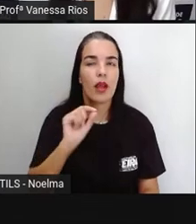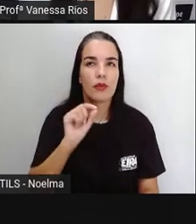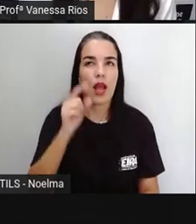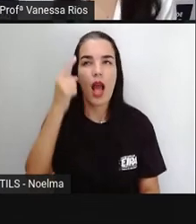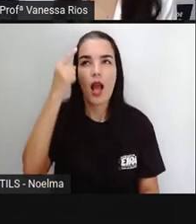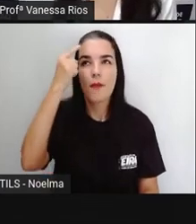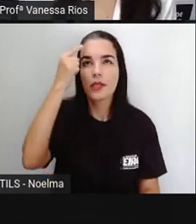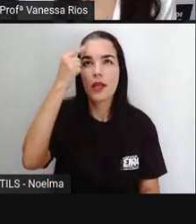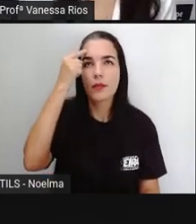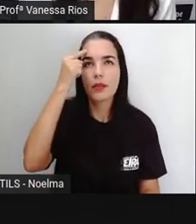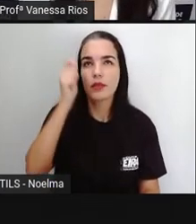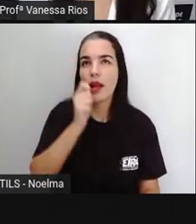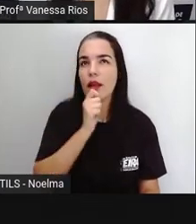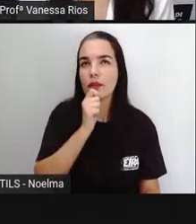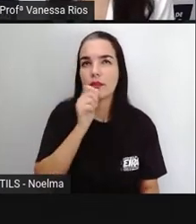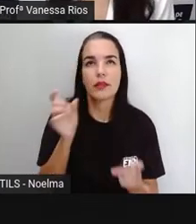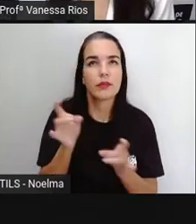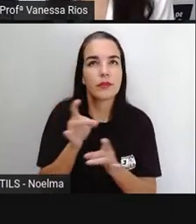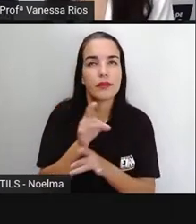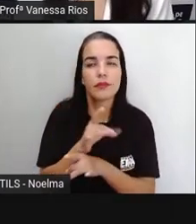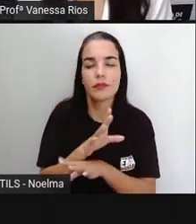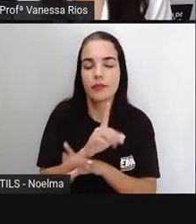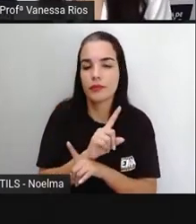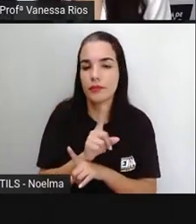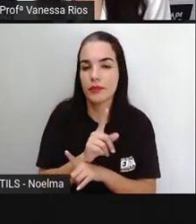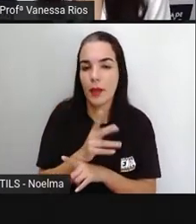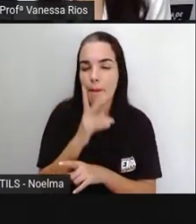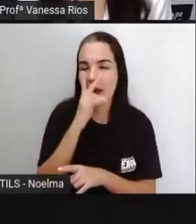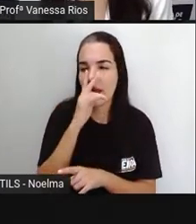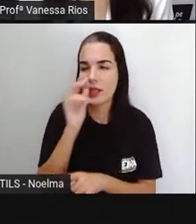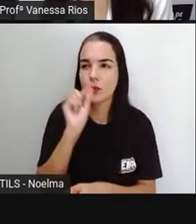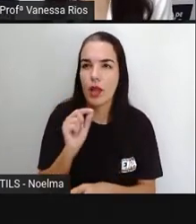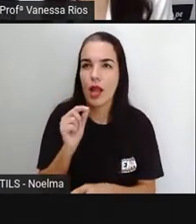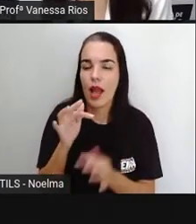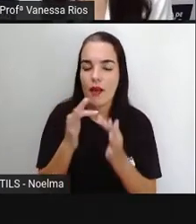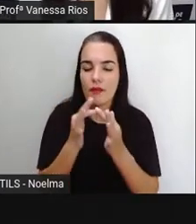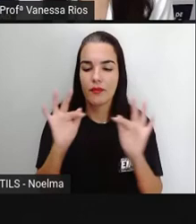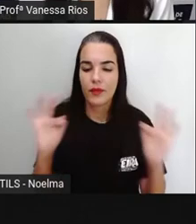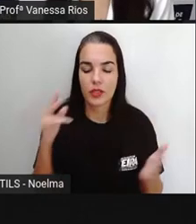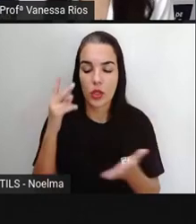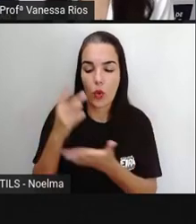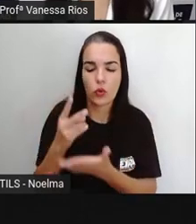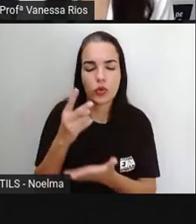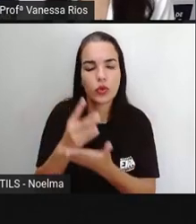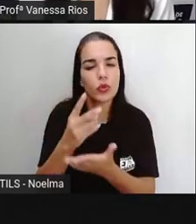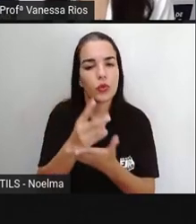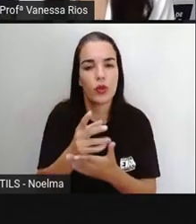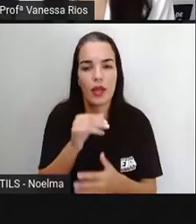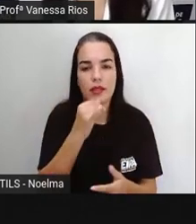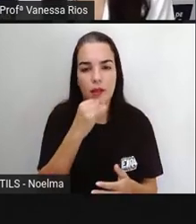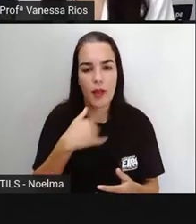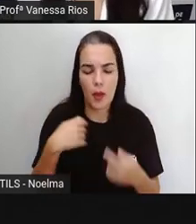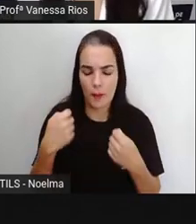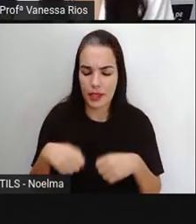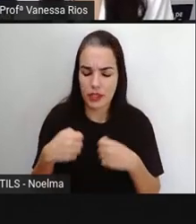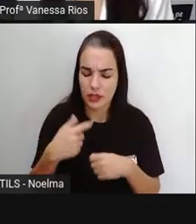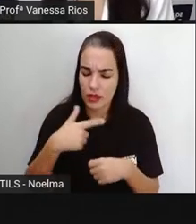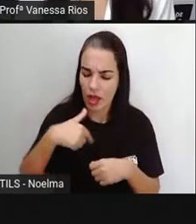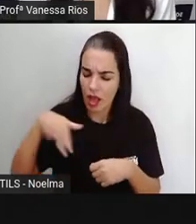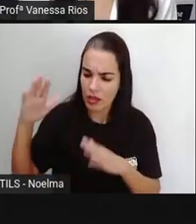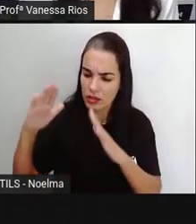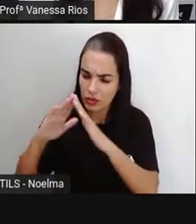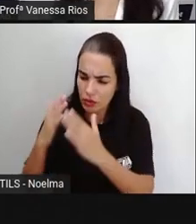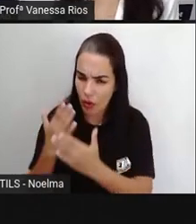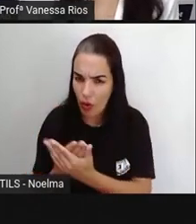finalizado, como se a frase ainda tivesse uma continuidade. Então, exemplo, eu preciso ir